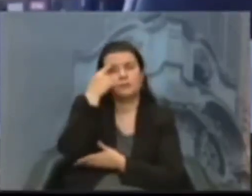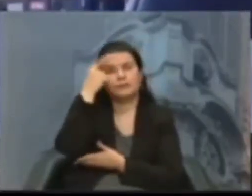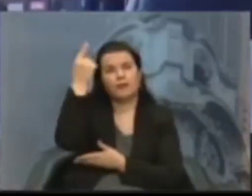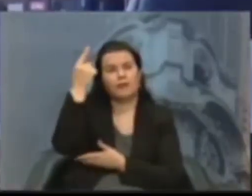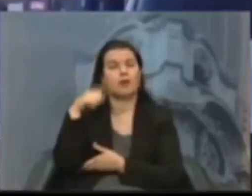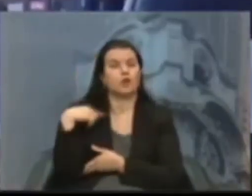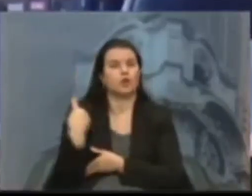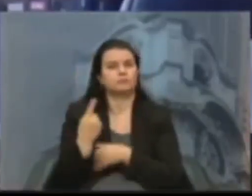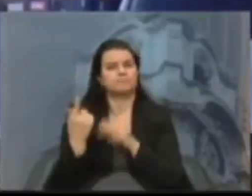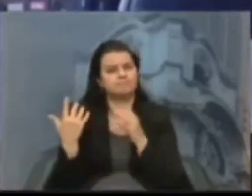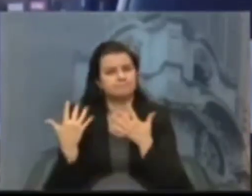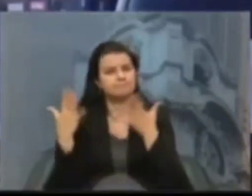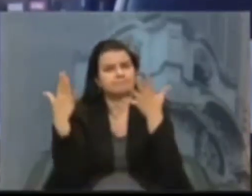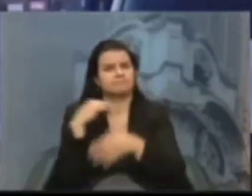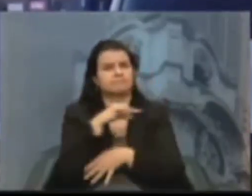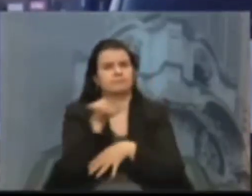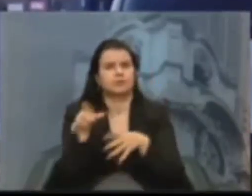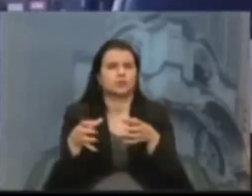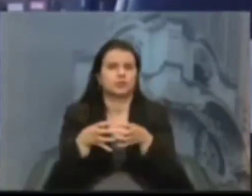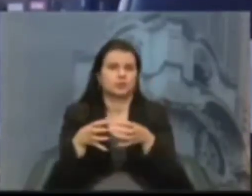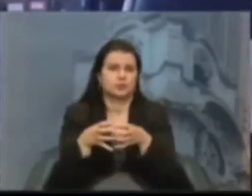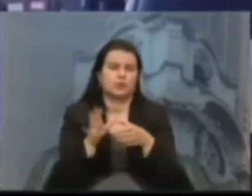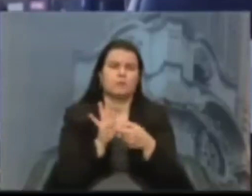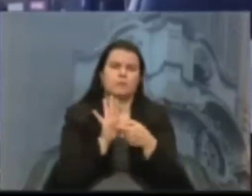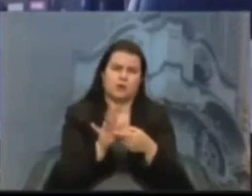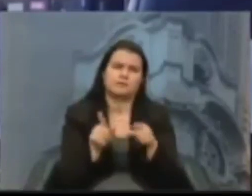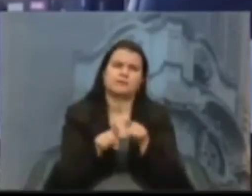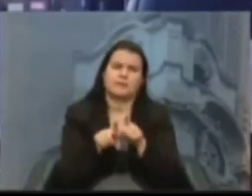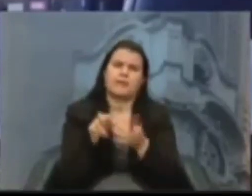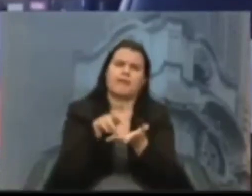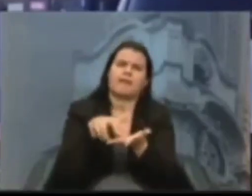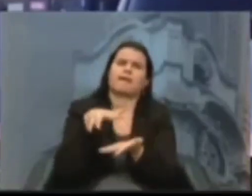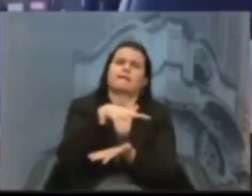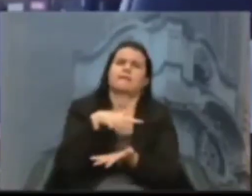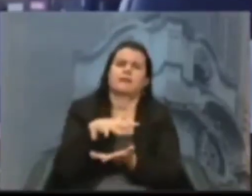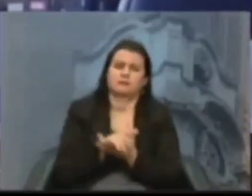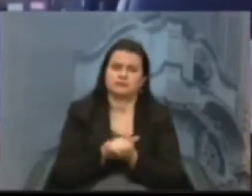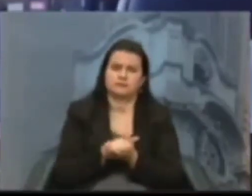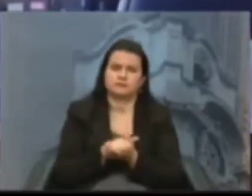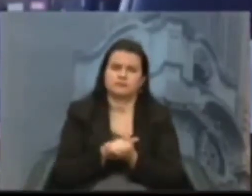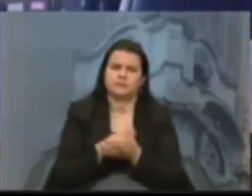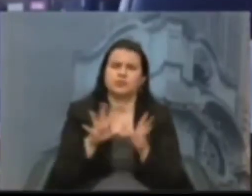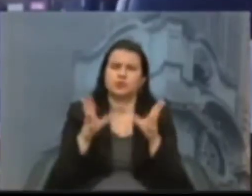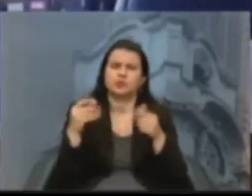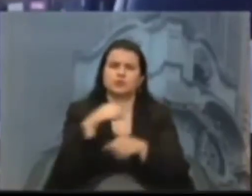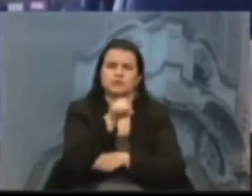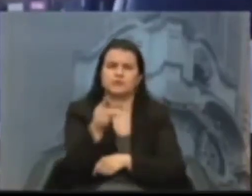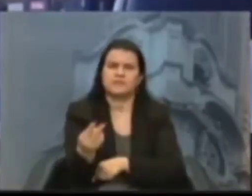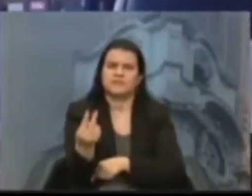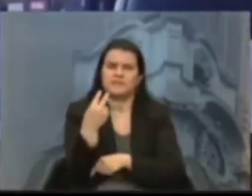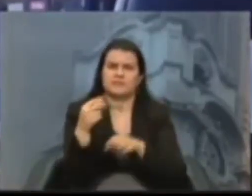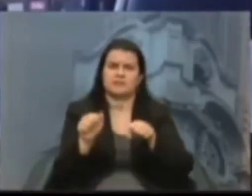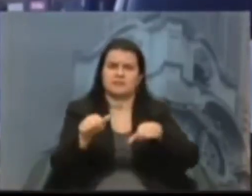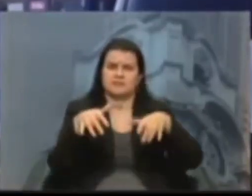homenagem e traga a realidade também para todos que estão acompanhando essa nossa sessão.